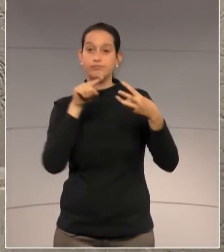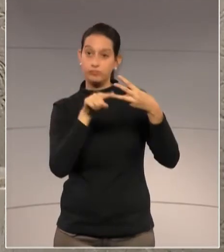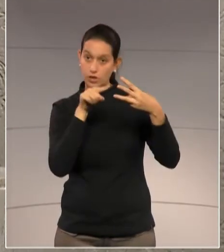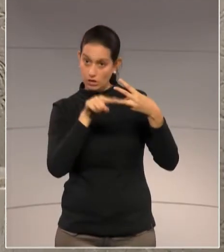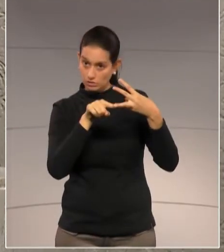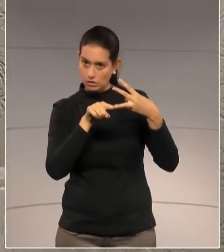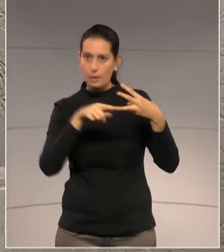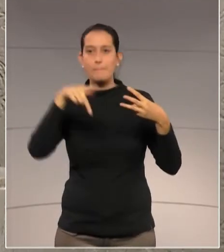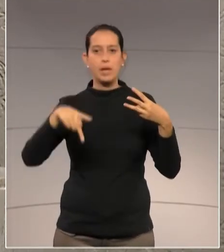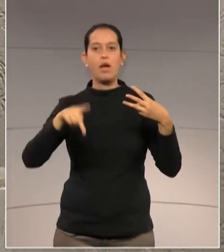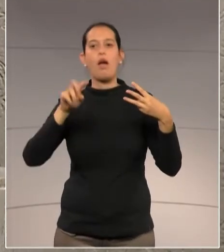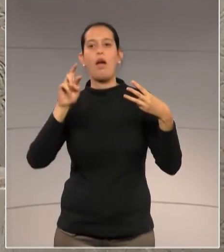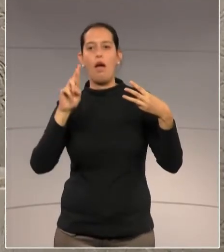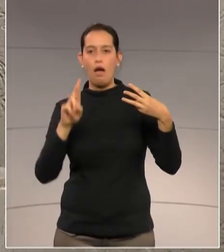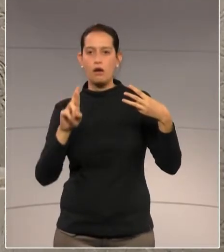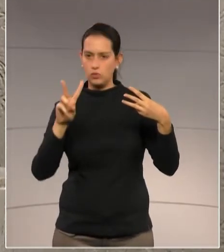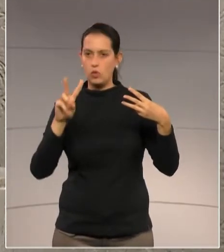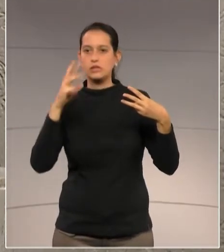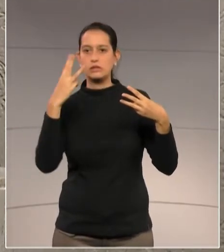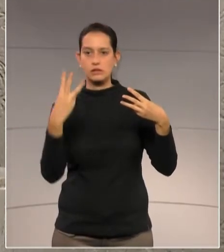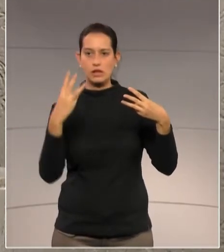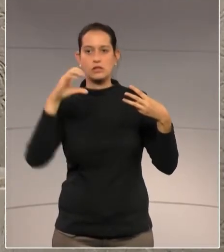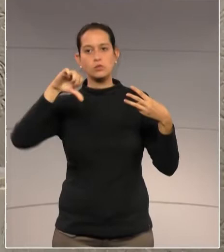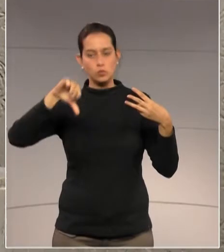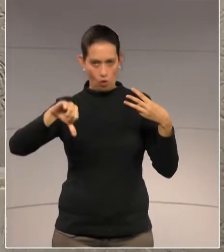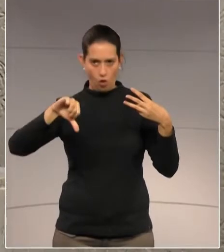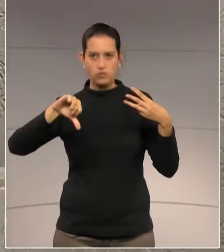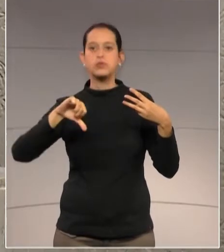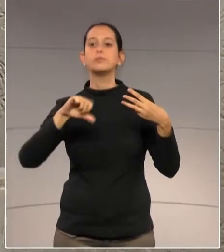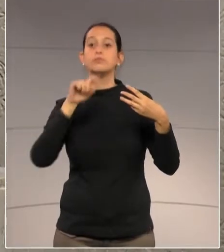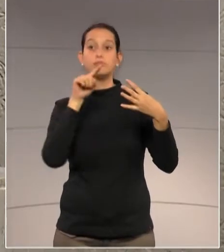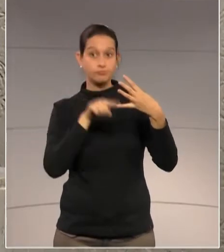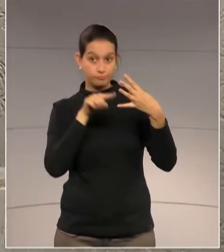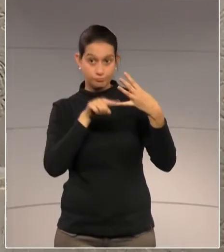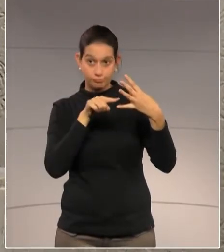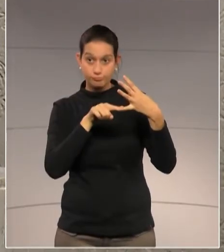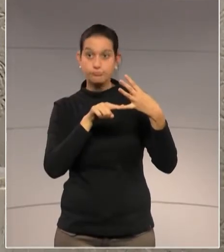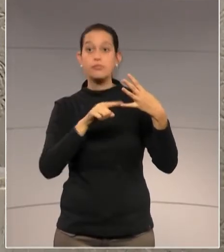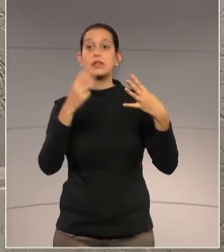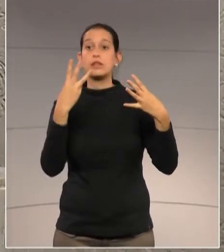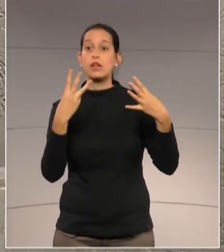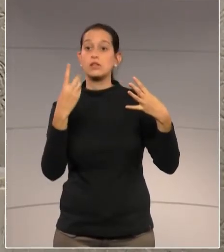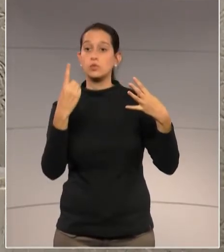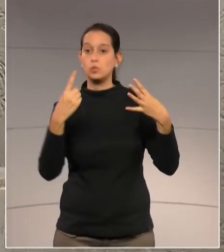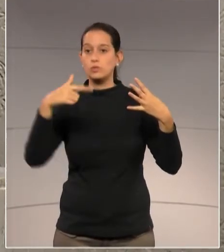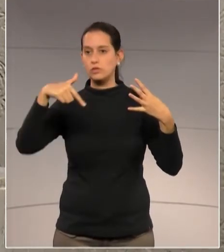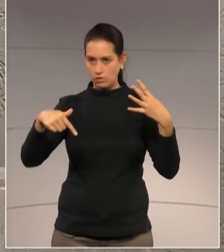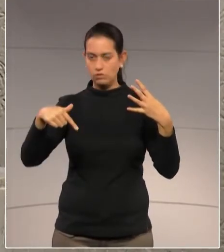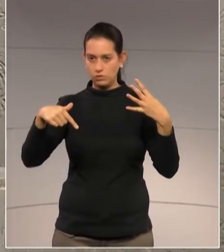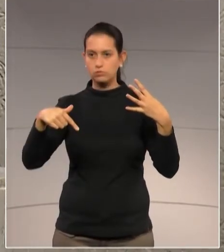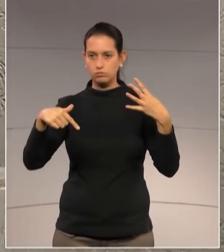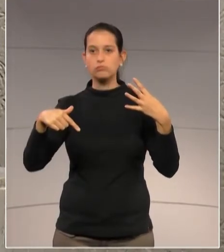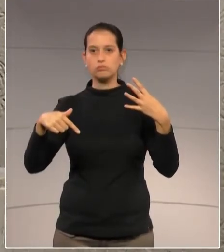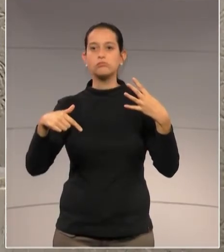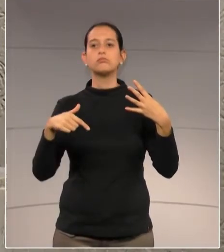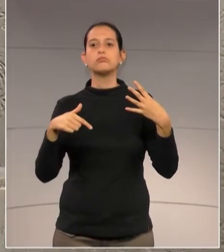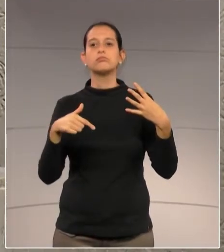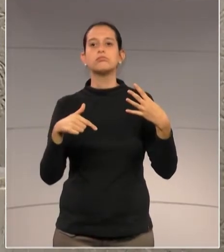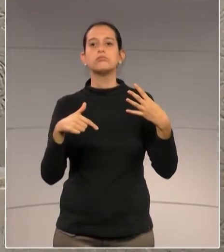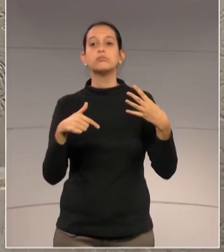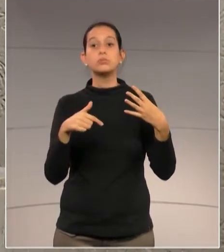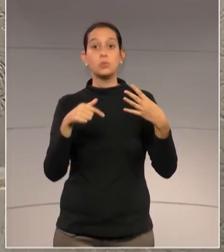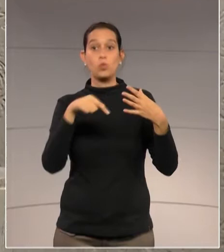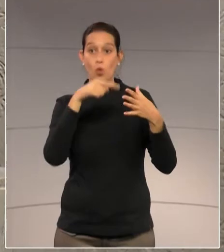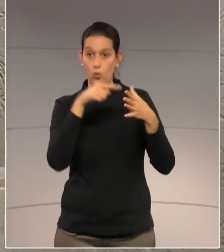Bragantina, 317, Maringá-Sul, ainda na 317, entre Bragantina e Toledo, na 182,